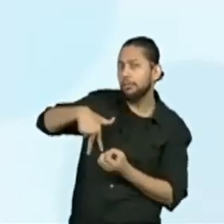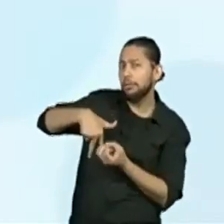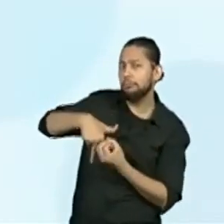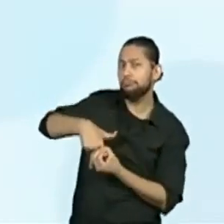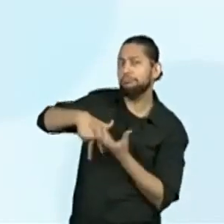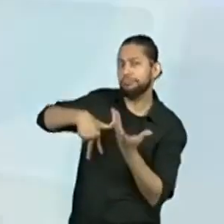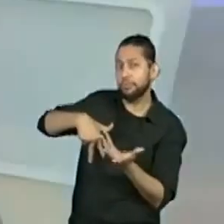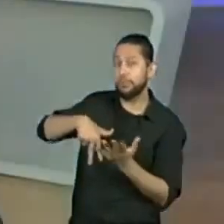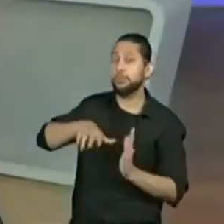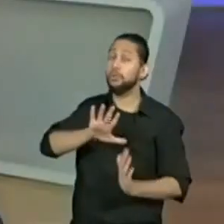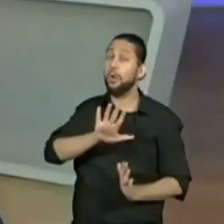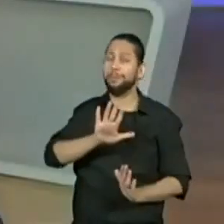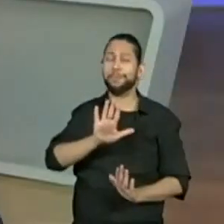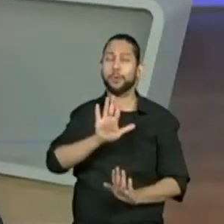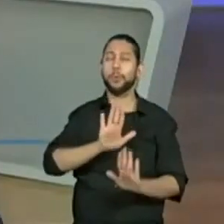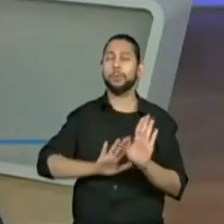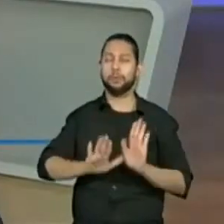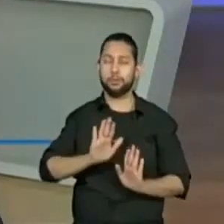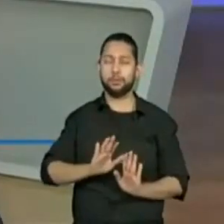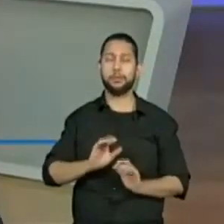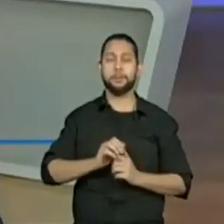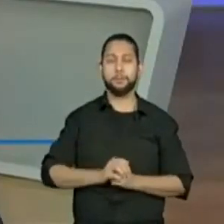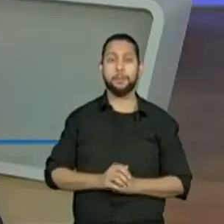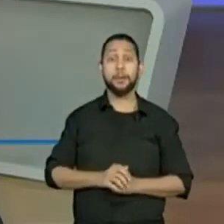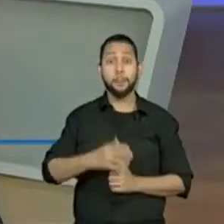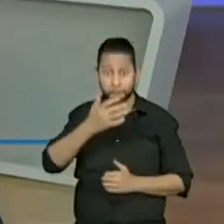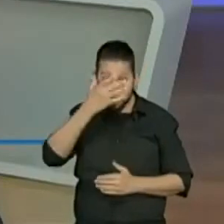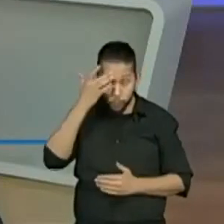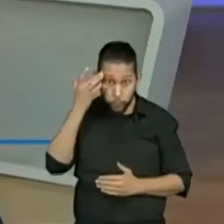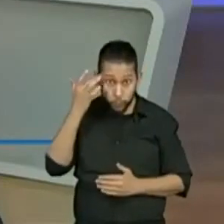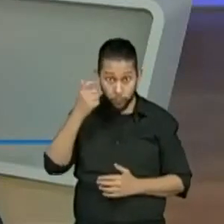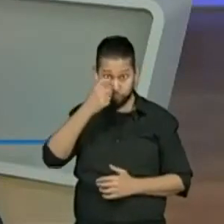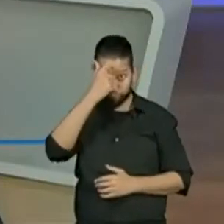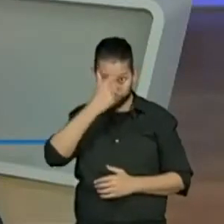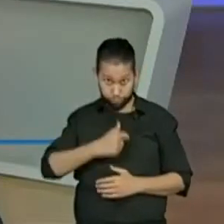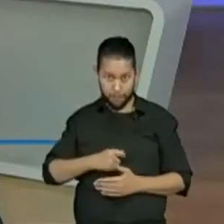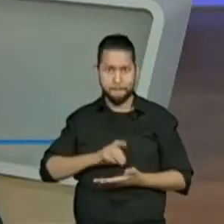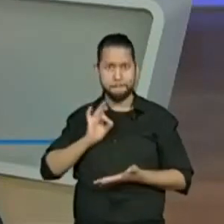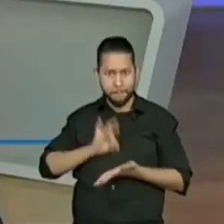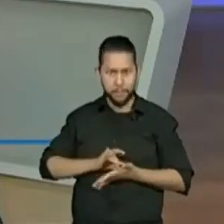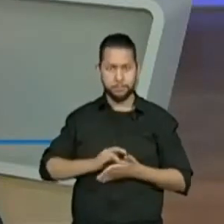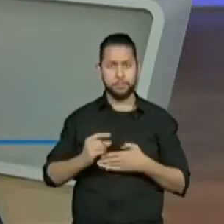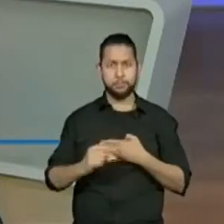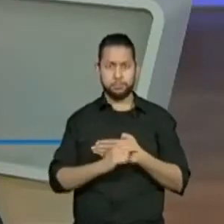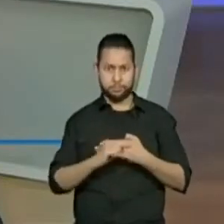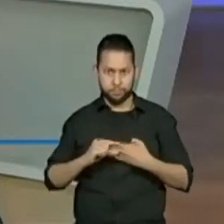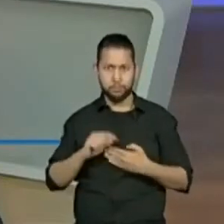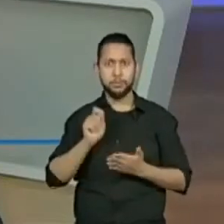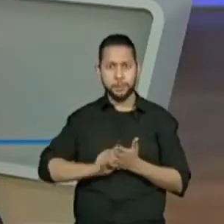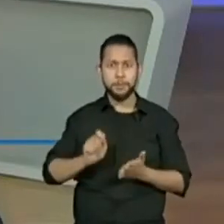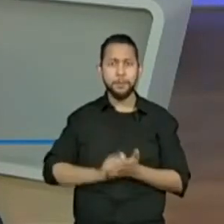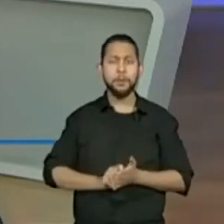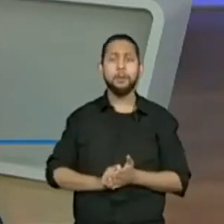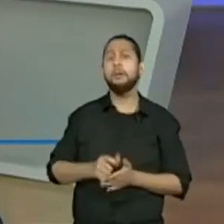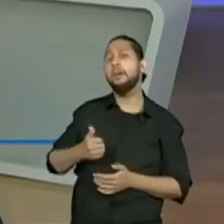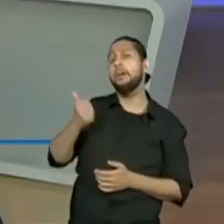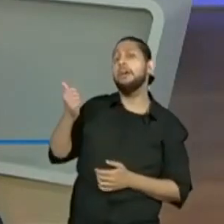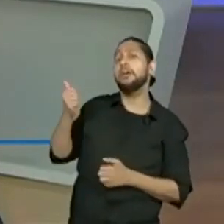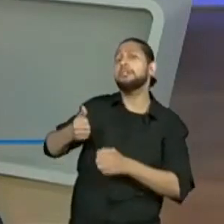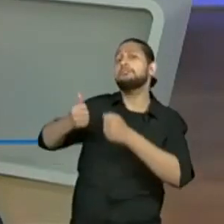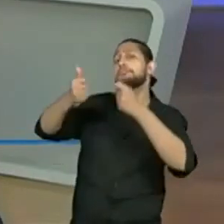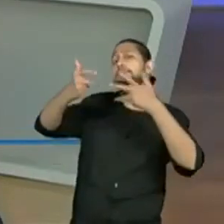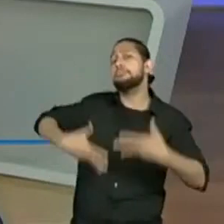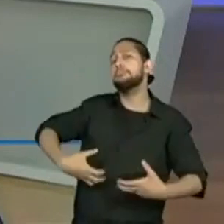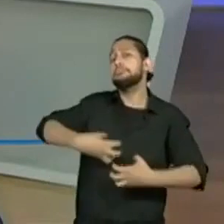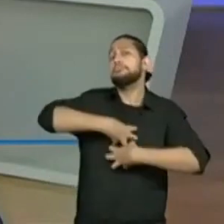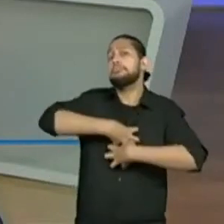mistura um pouquinho com o assunto implícito. Mas o o autor coloca, assim, de bastante emoção, de bastante sentimento ali?